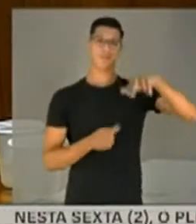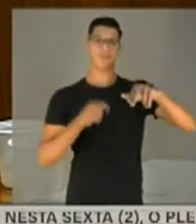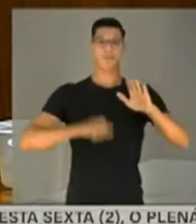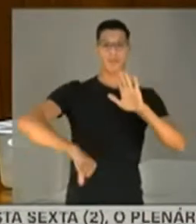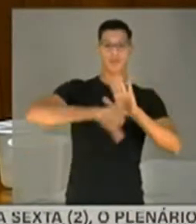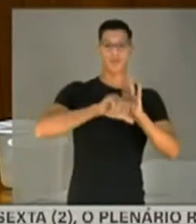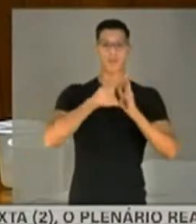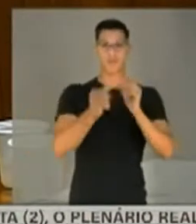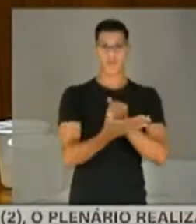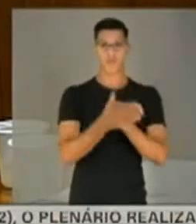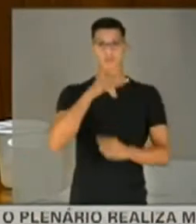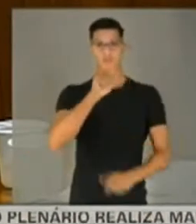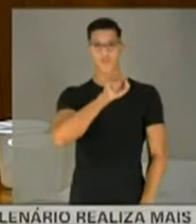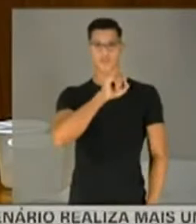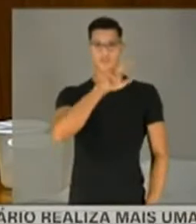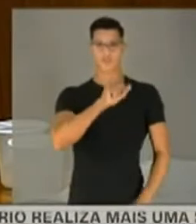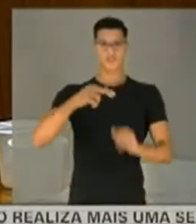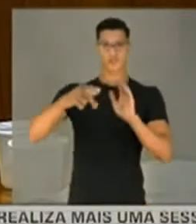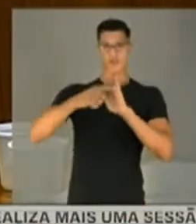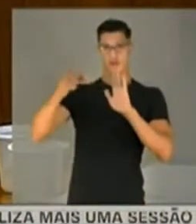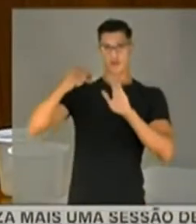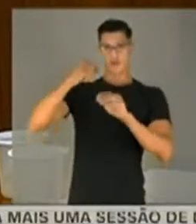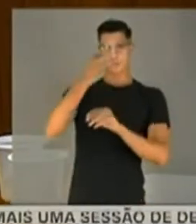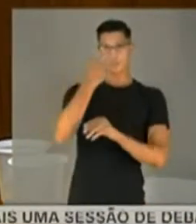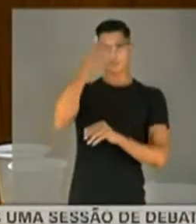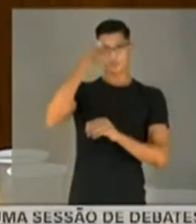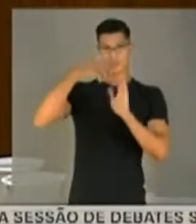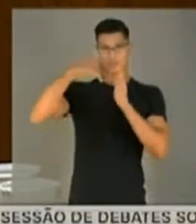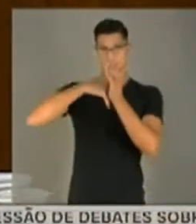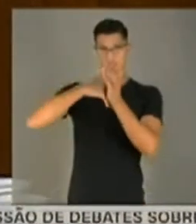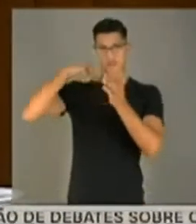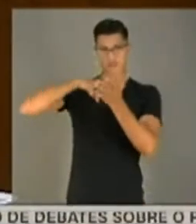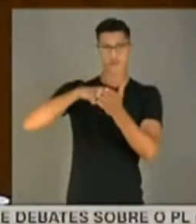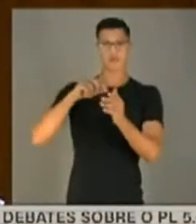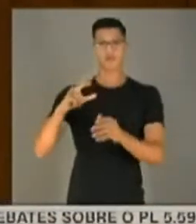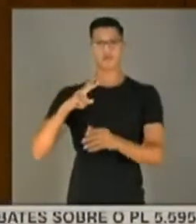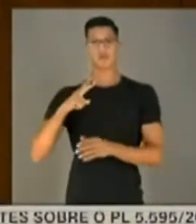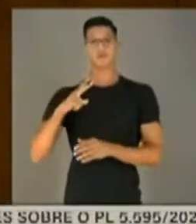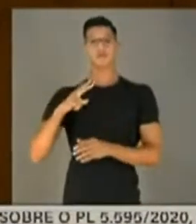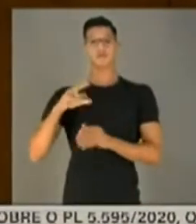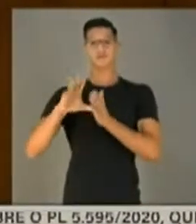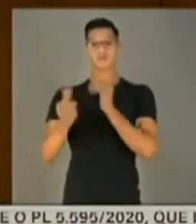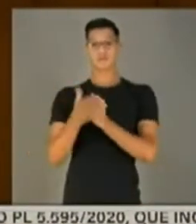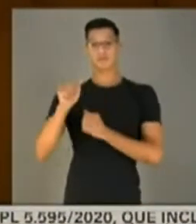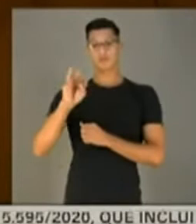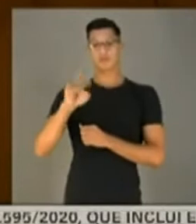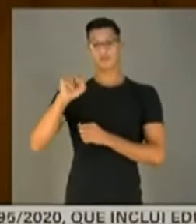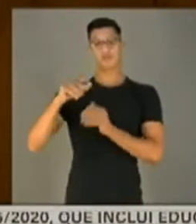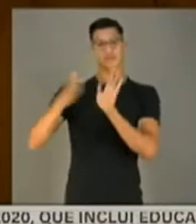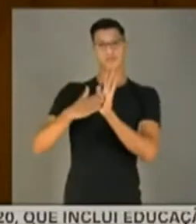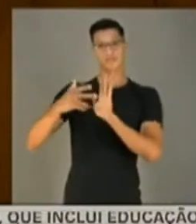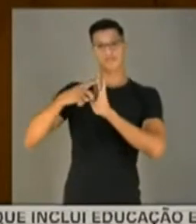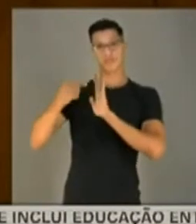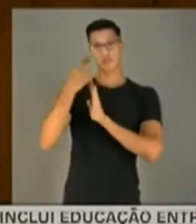corrupção passiva previsto no artigo 317 do Código Penal e, por particular, o crime de corrupção ativa previsto